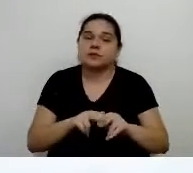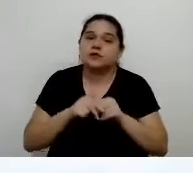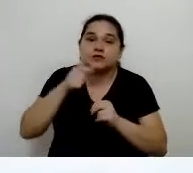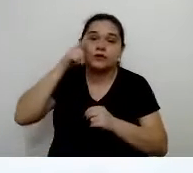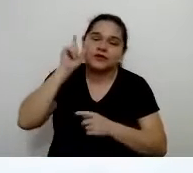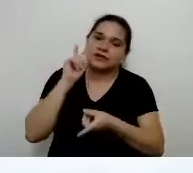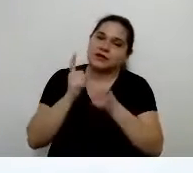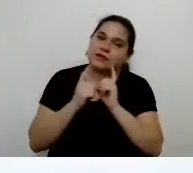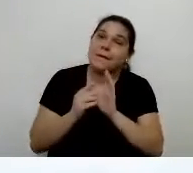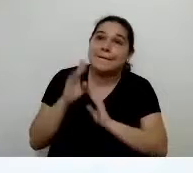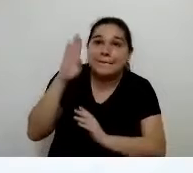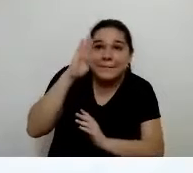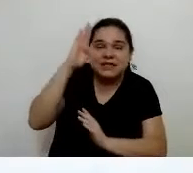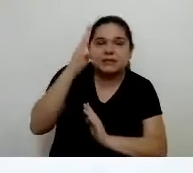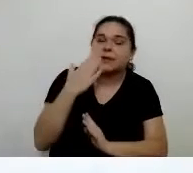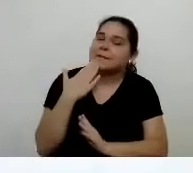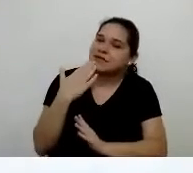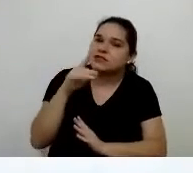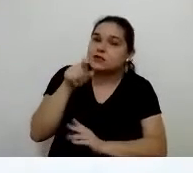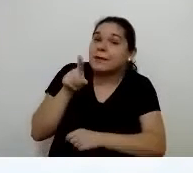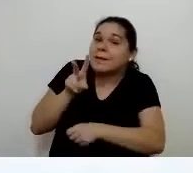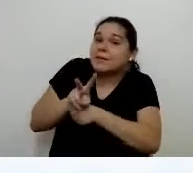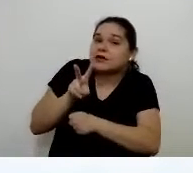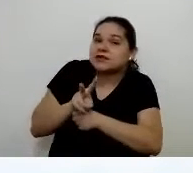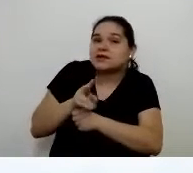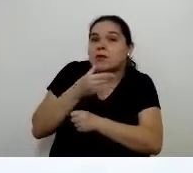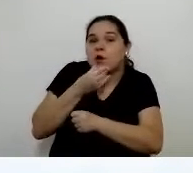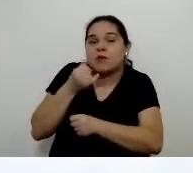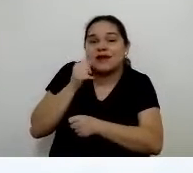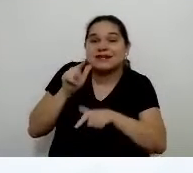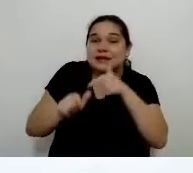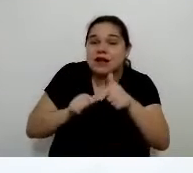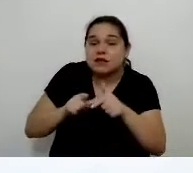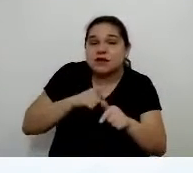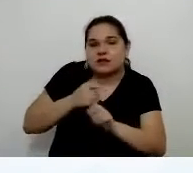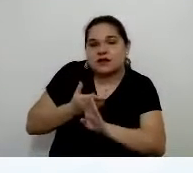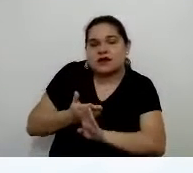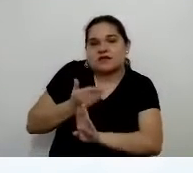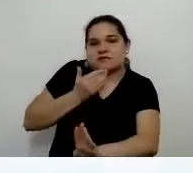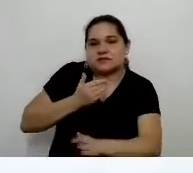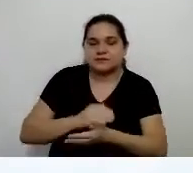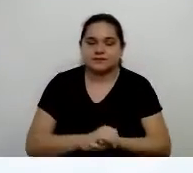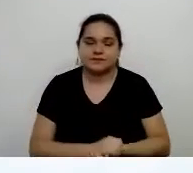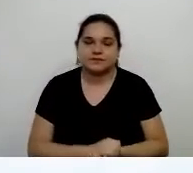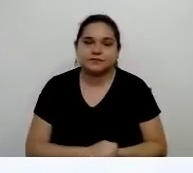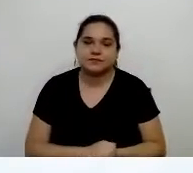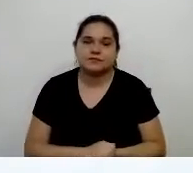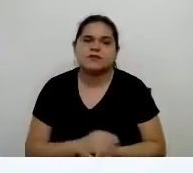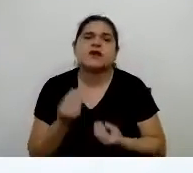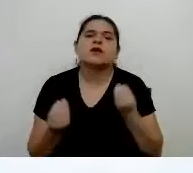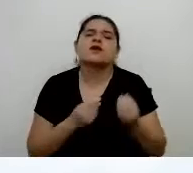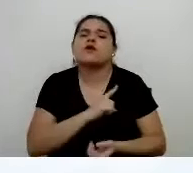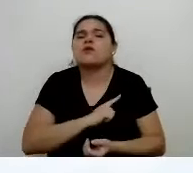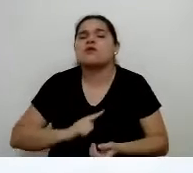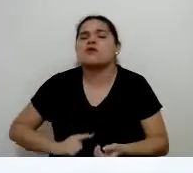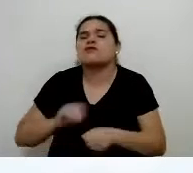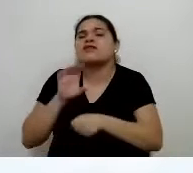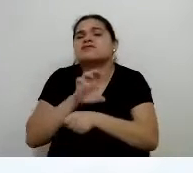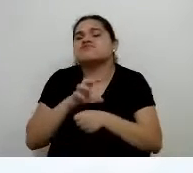de ontem. O principal pedido era esse, uma proteção a esses trabalhadores. E qual foi a receptividade do governo do estado?